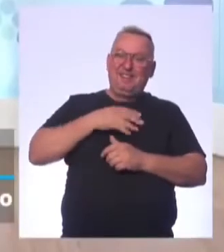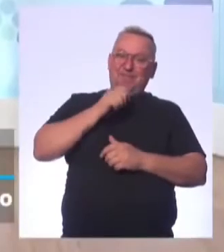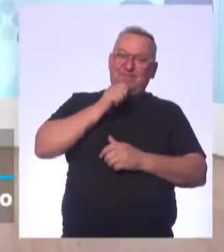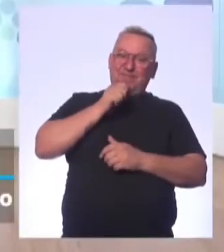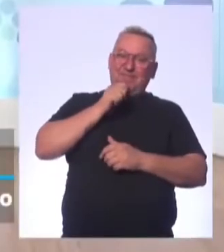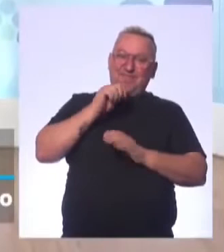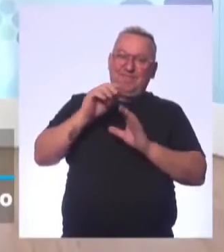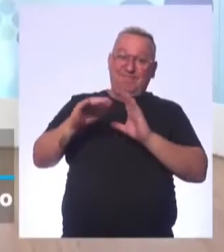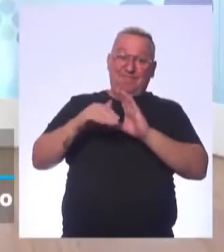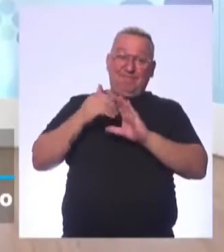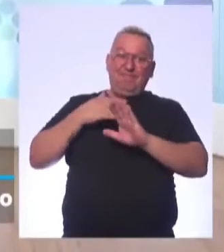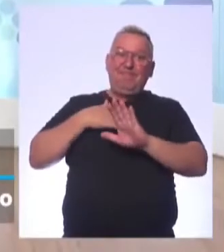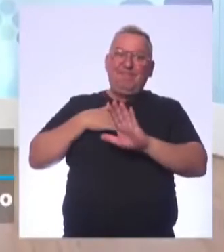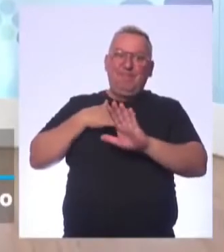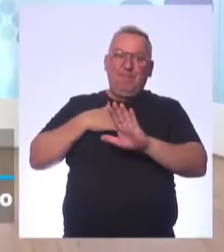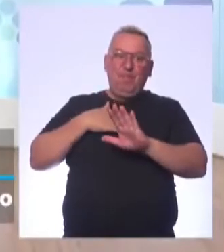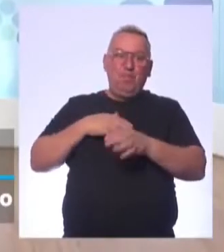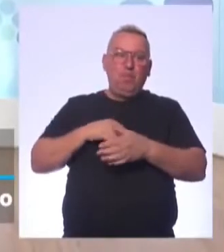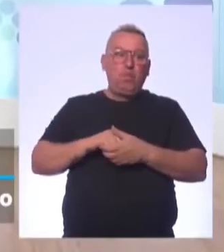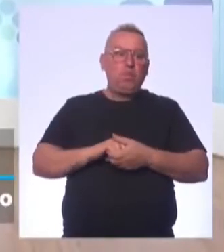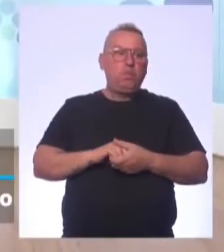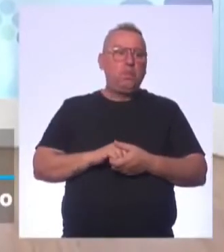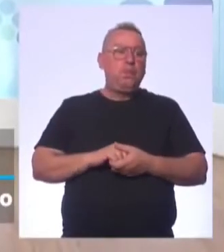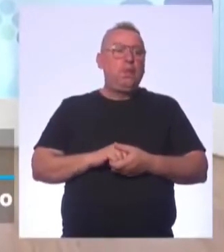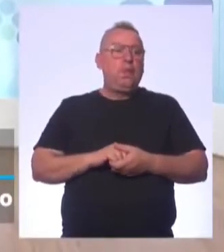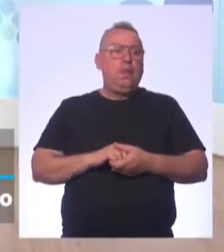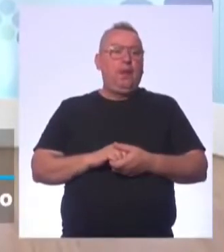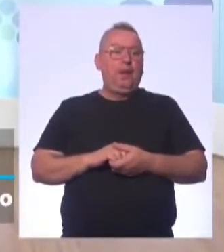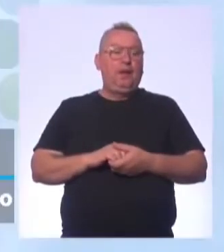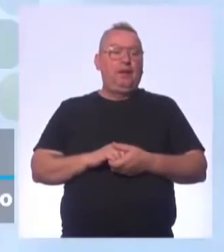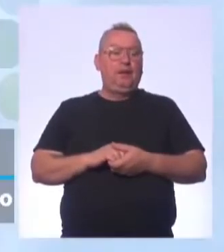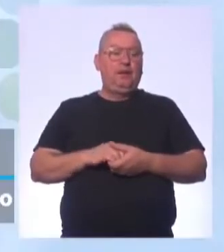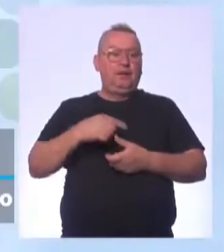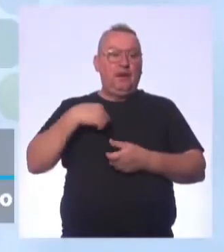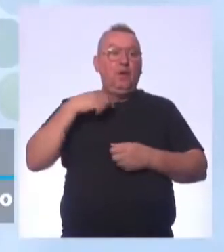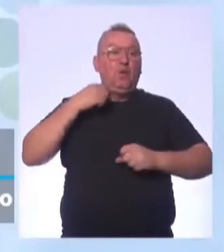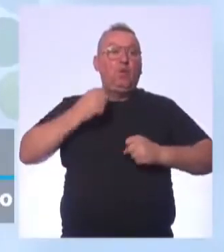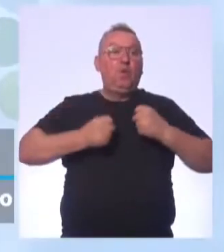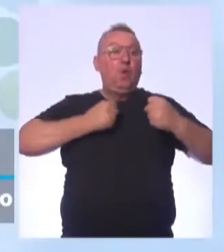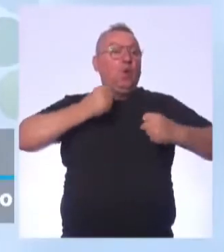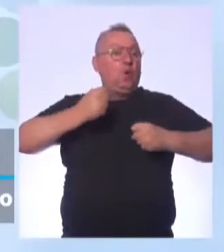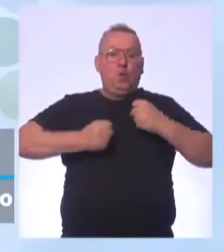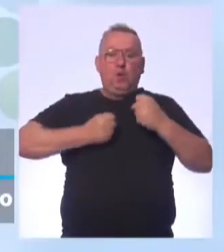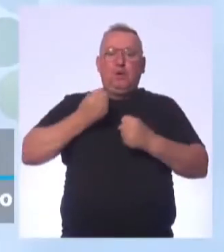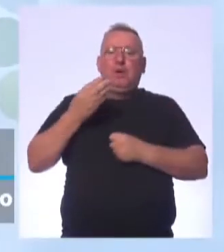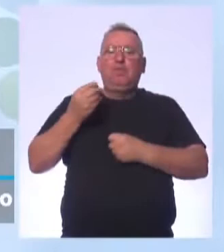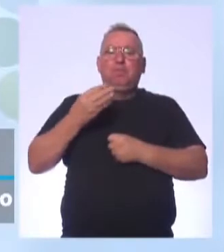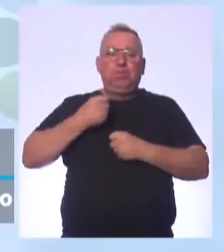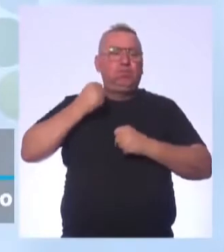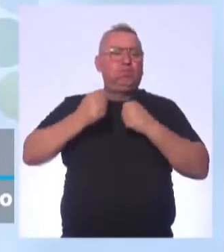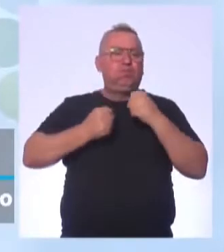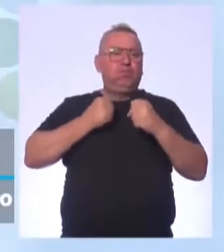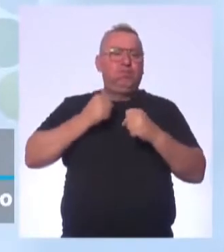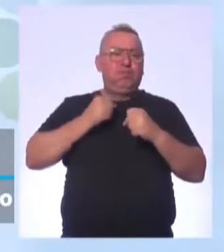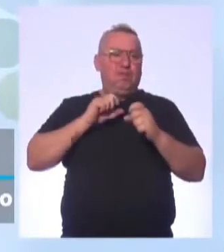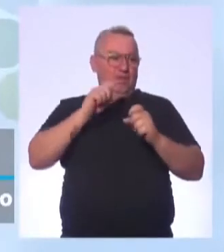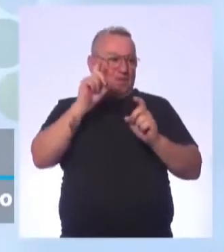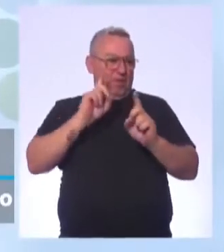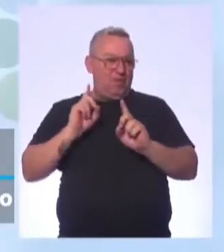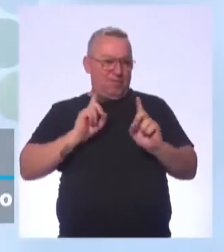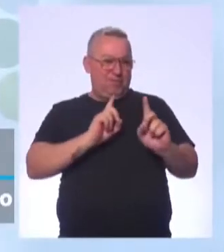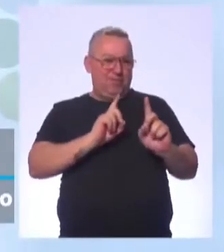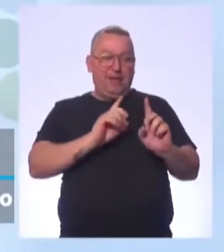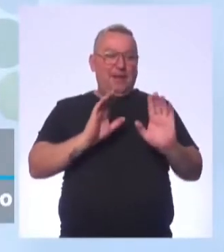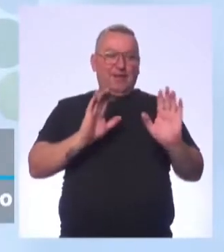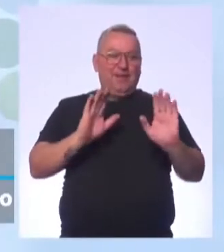Pessoal, lá, vamos lá. Vai, fala você. Qual que você praticou? Conta para mim. Eu corria bastante. fazia... De quem? Não, eu corria